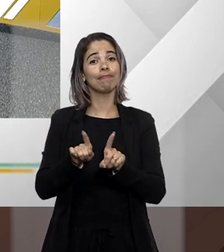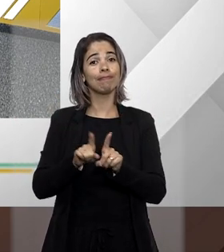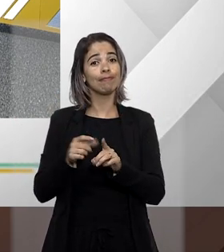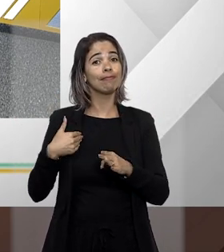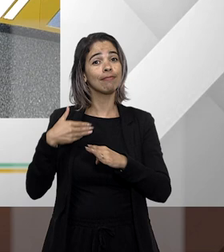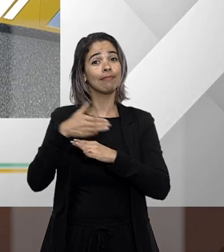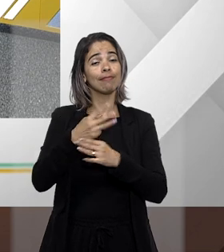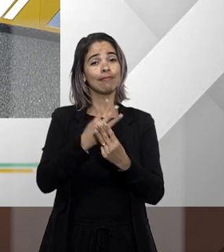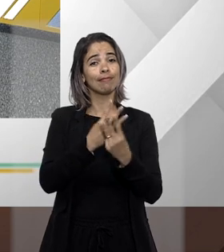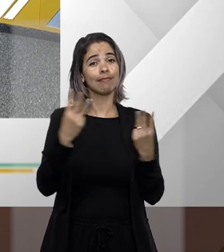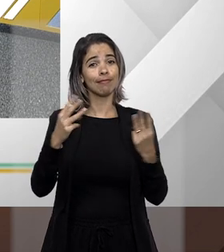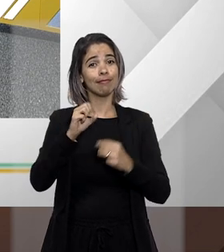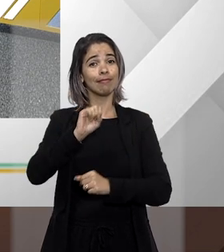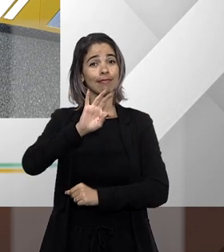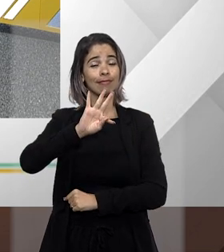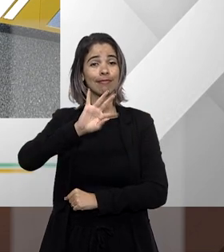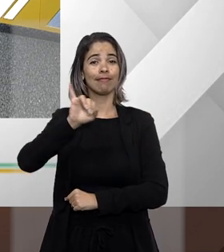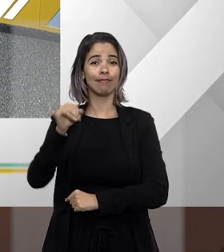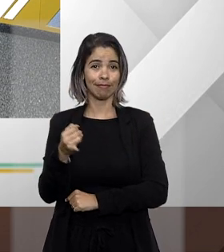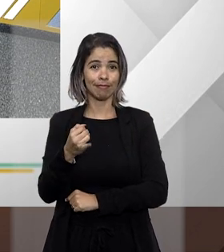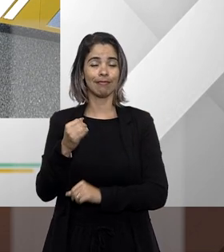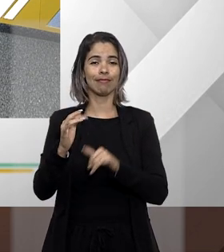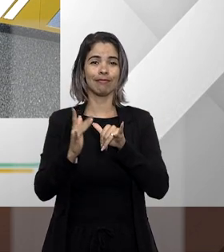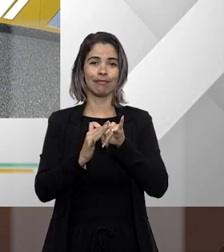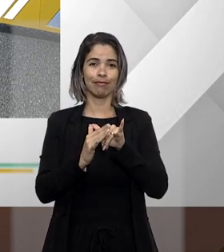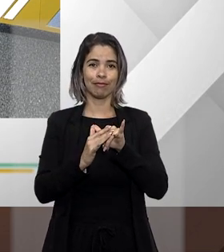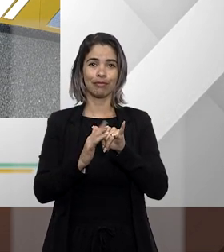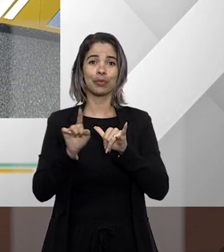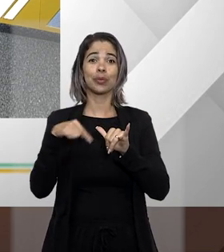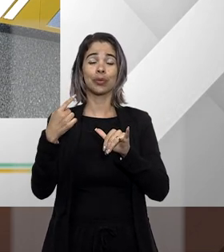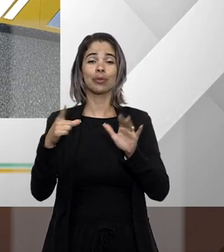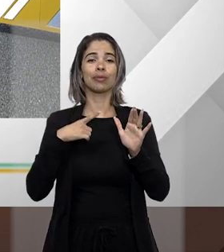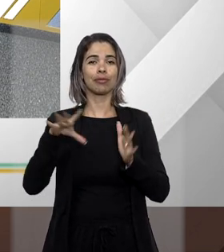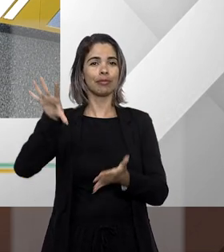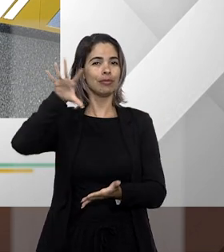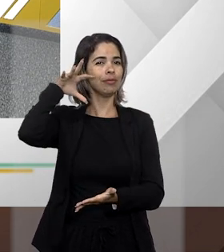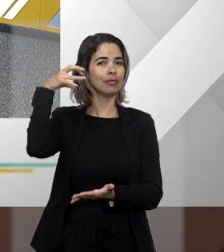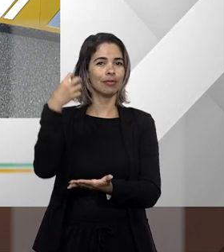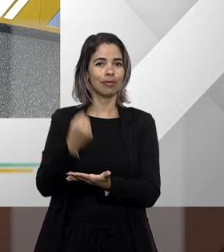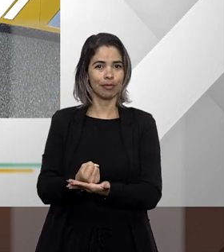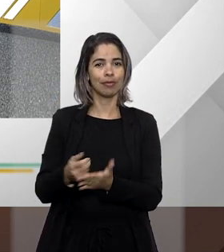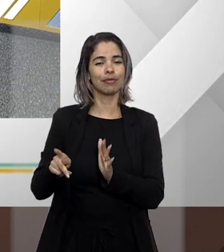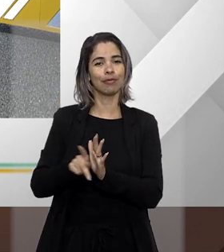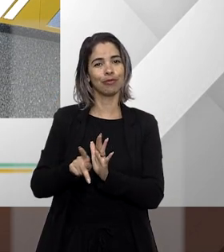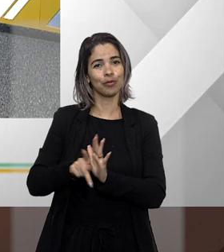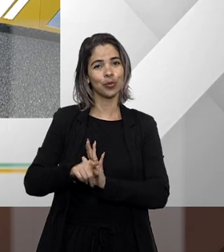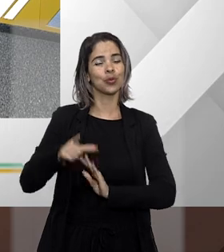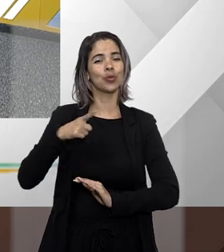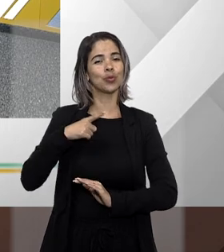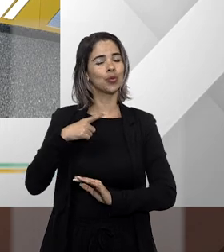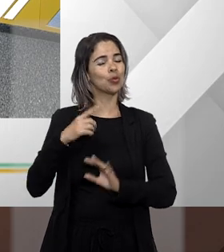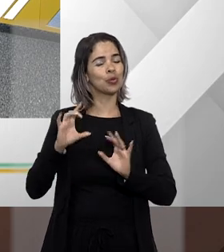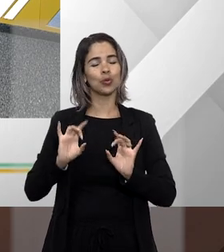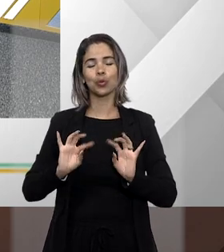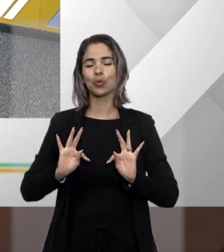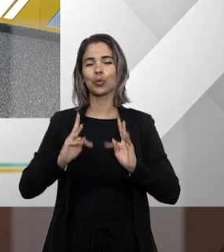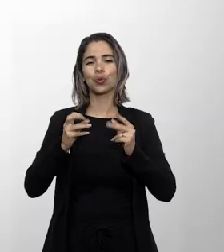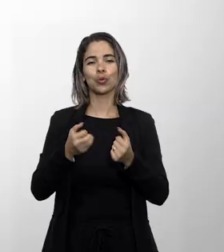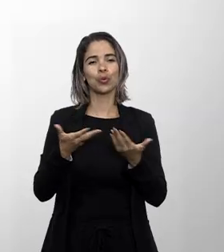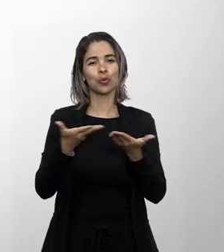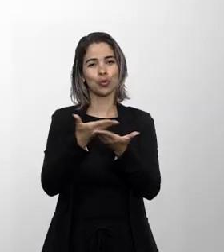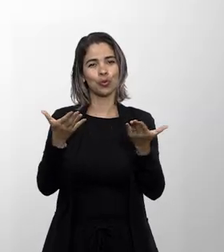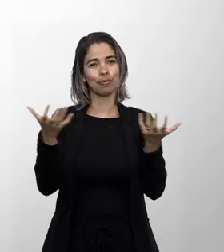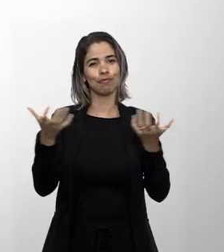estamos também em podcast nas plataformas de stream de áudio de sua preferência é isso pessoal a gente se encontra